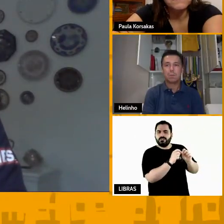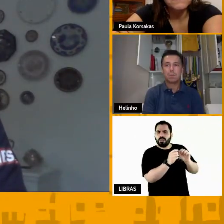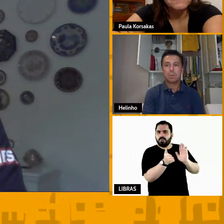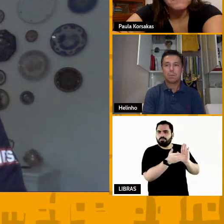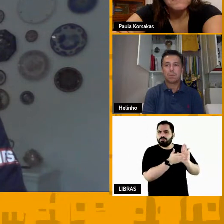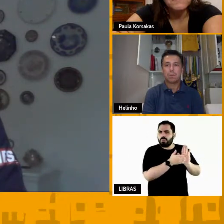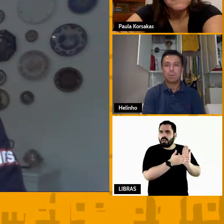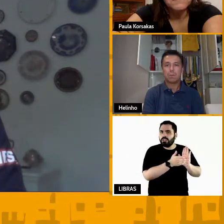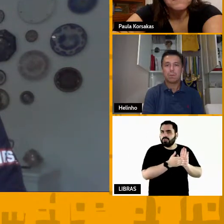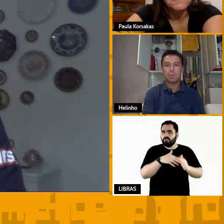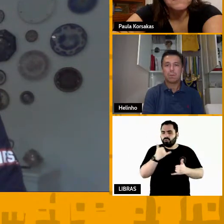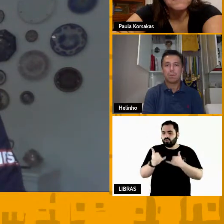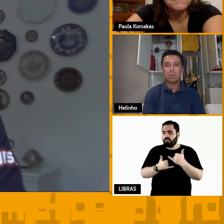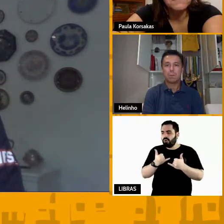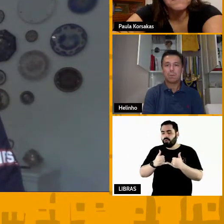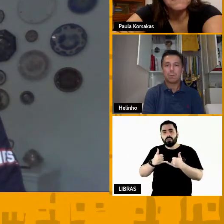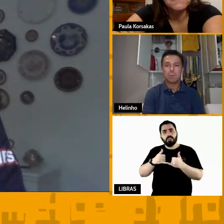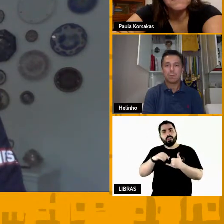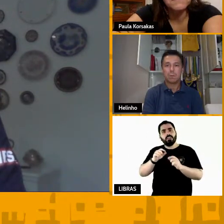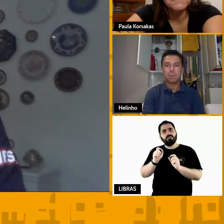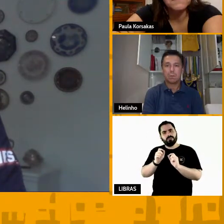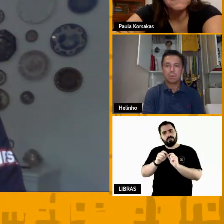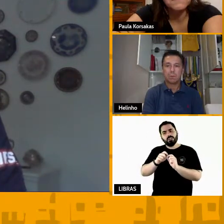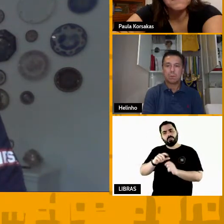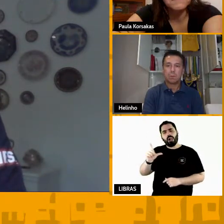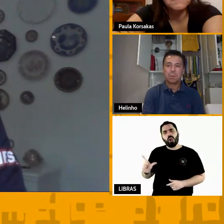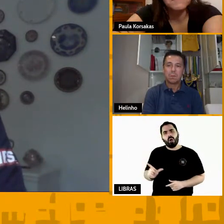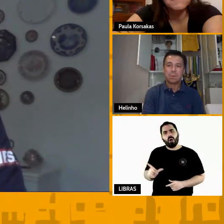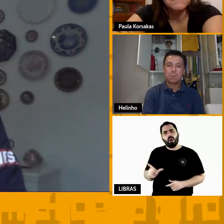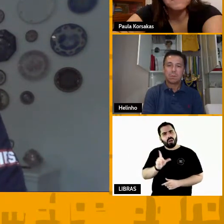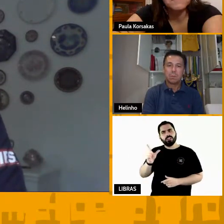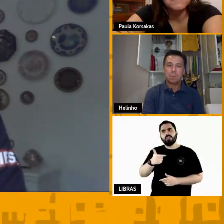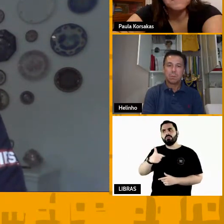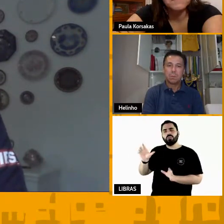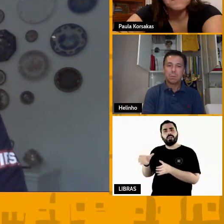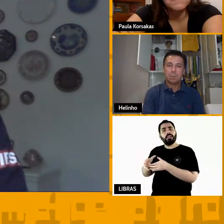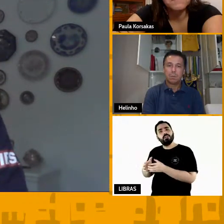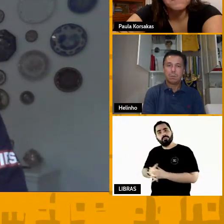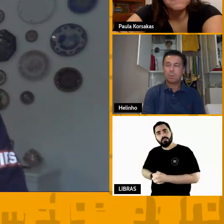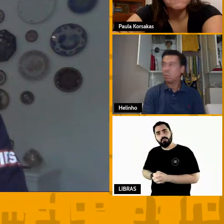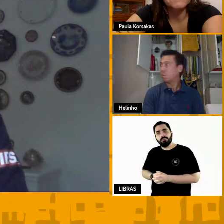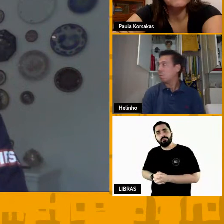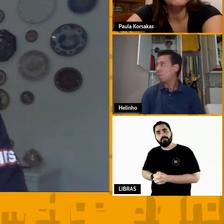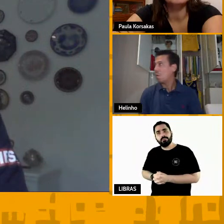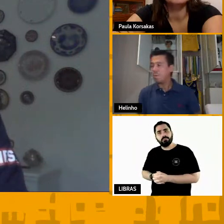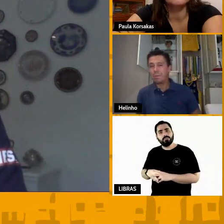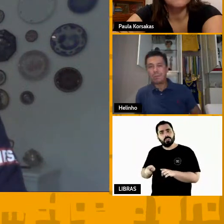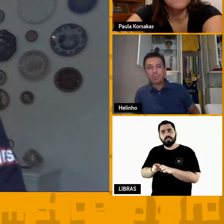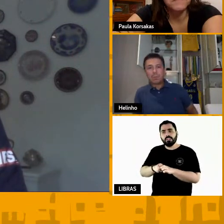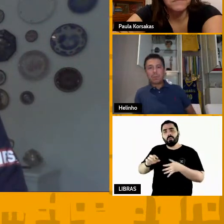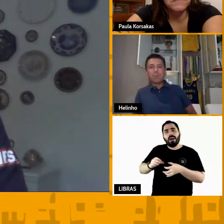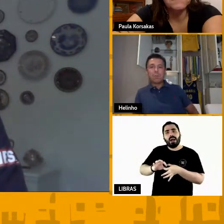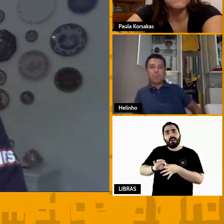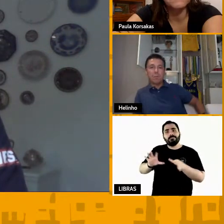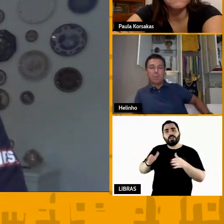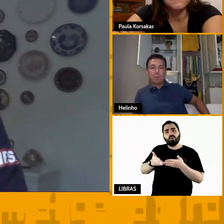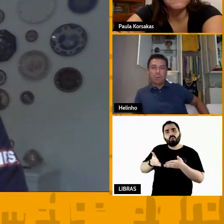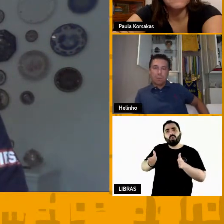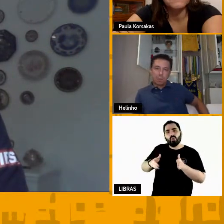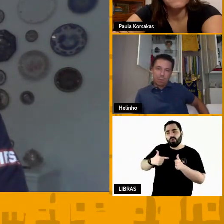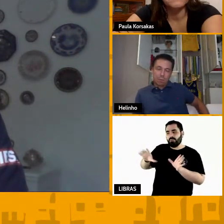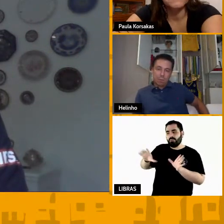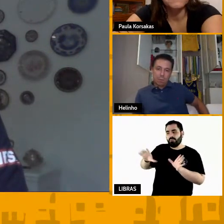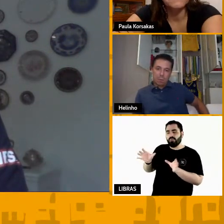todos e que tenha abertura também para o jogador opinar sobre isso e é lógico que a gente tem a